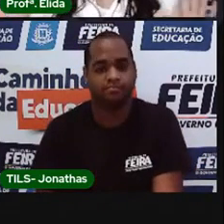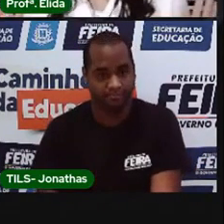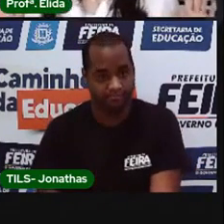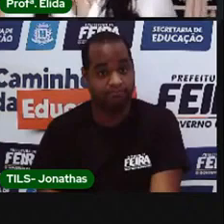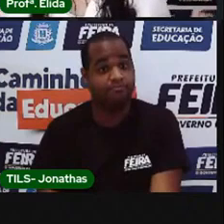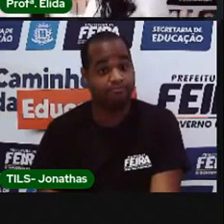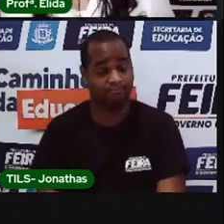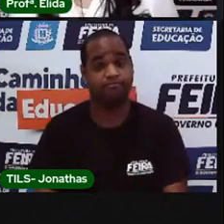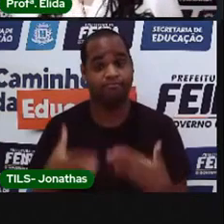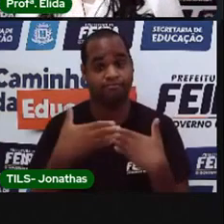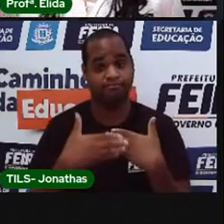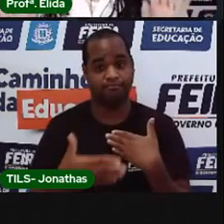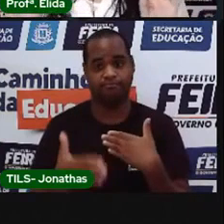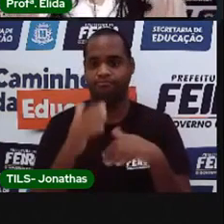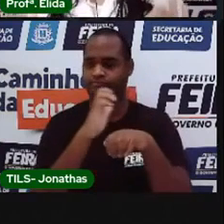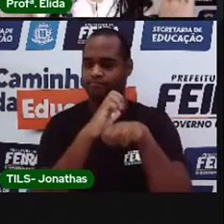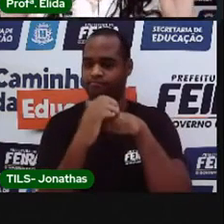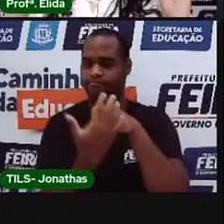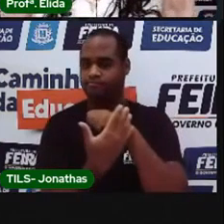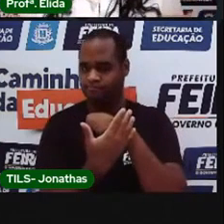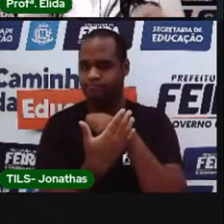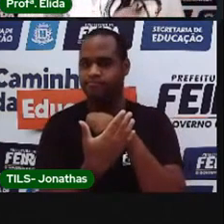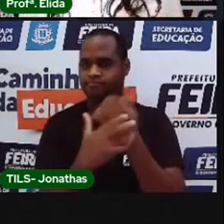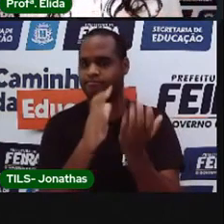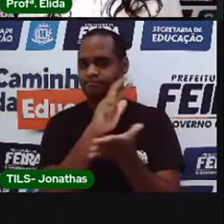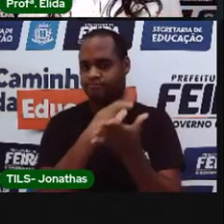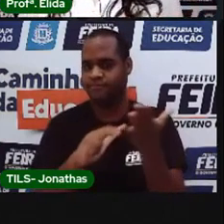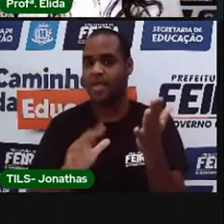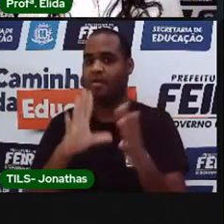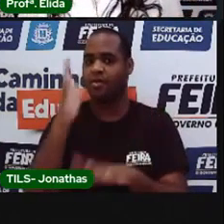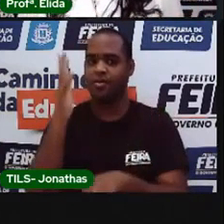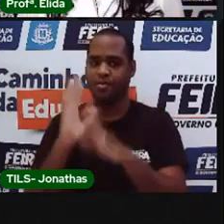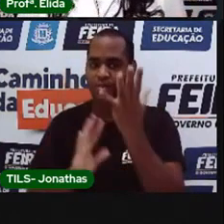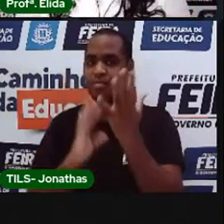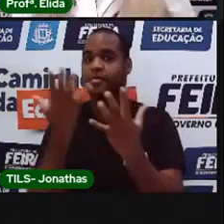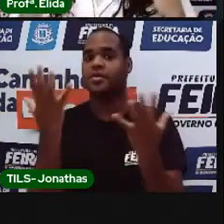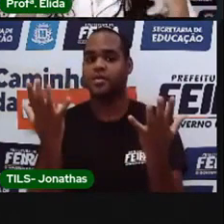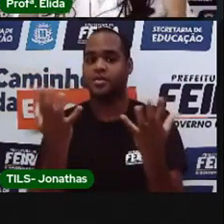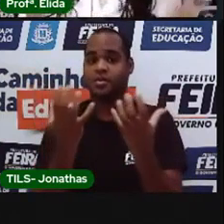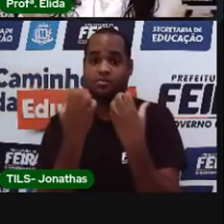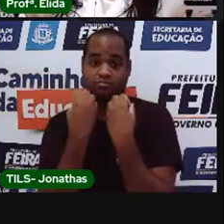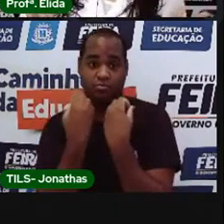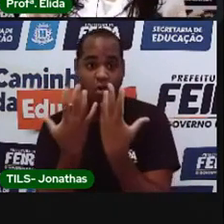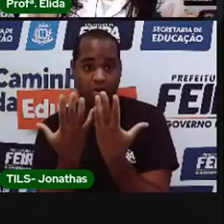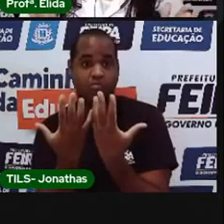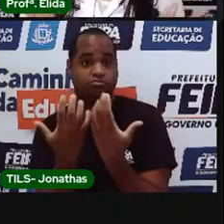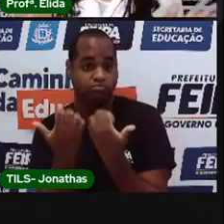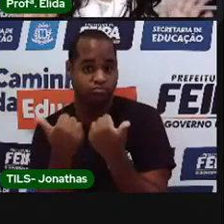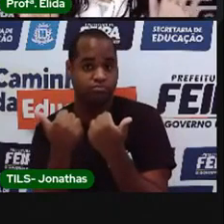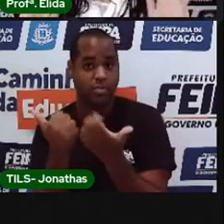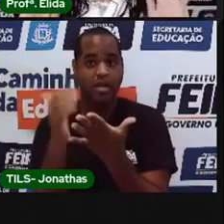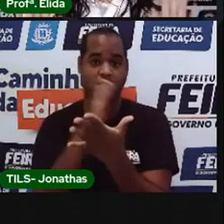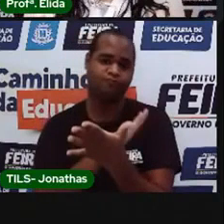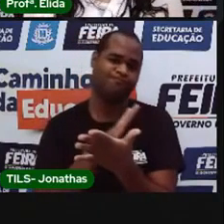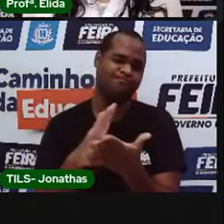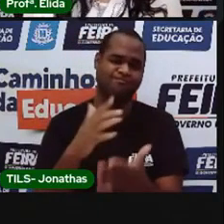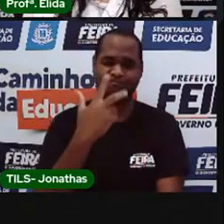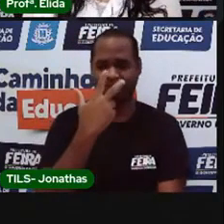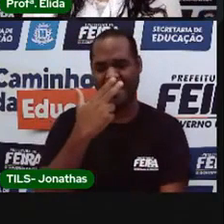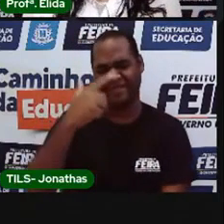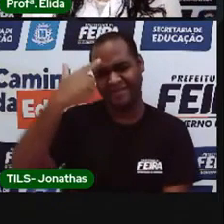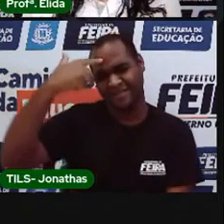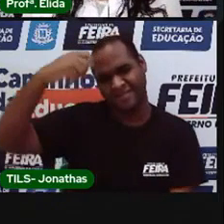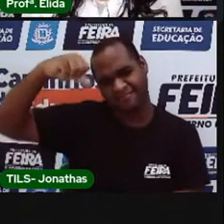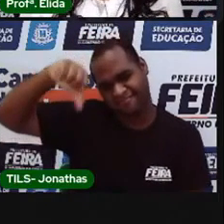Durante a pandemia, muitas coisas aconteceram. Teve coisas boas, teve coisas não